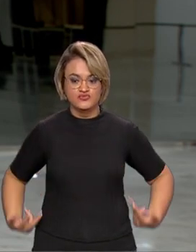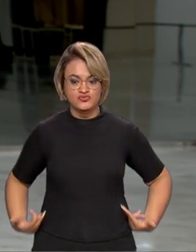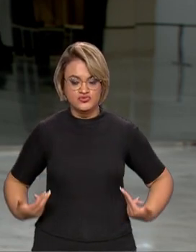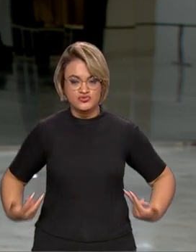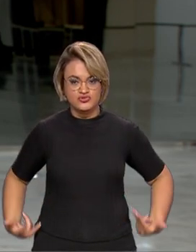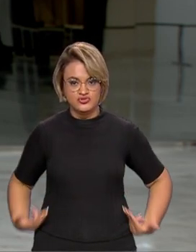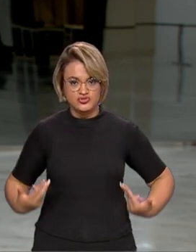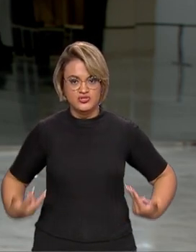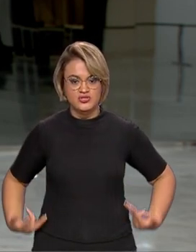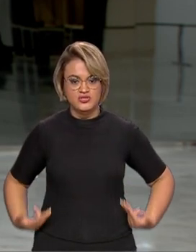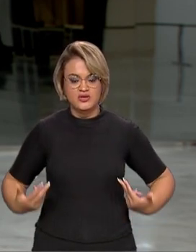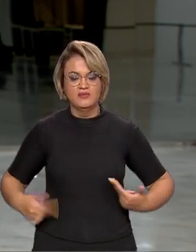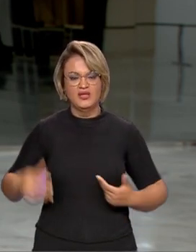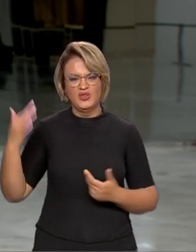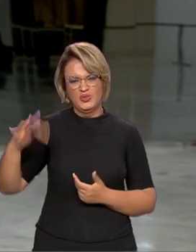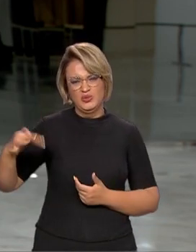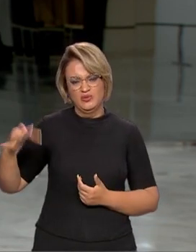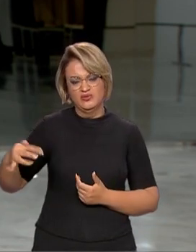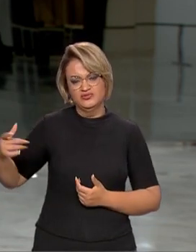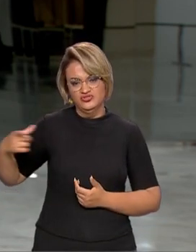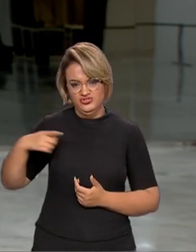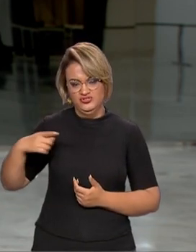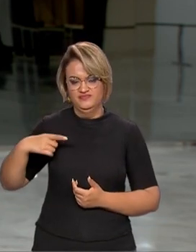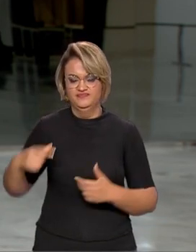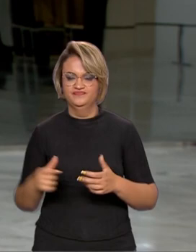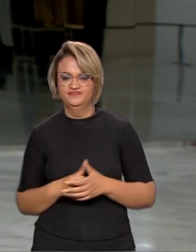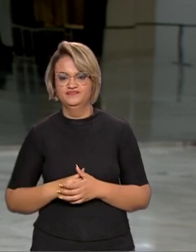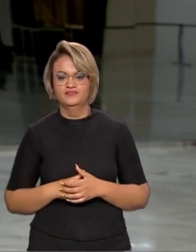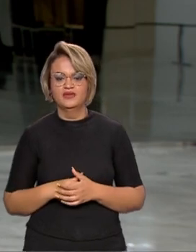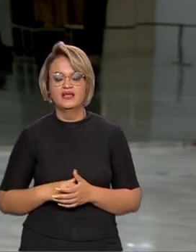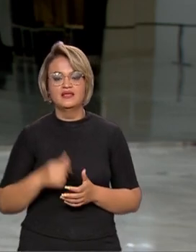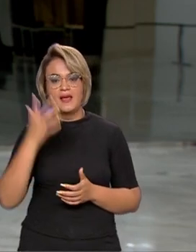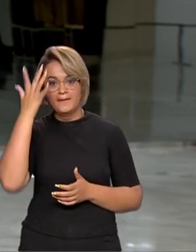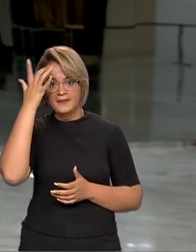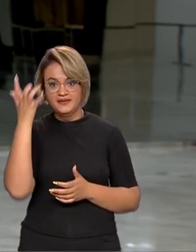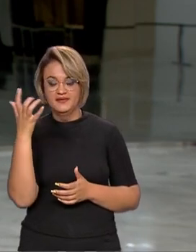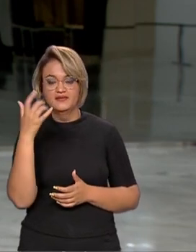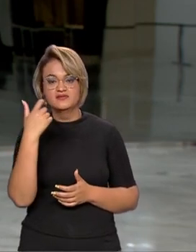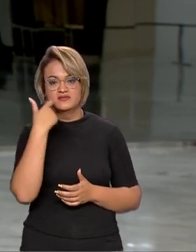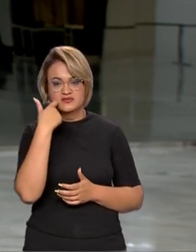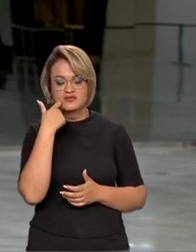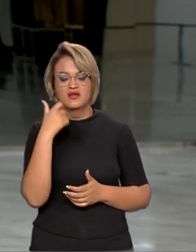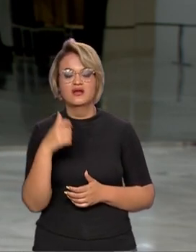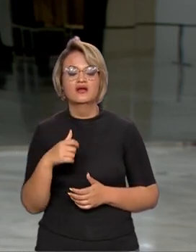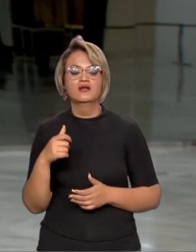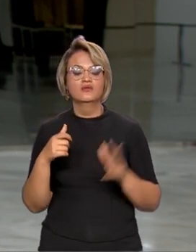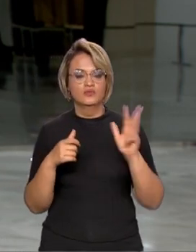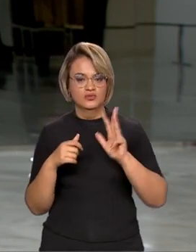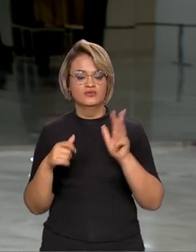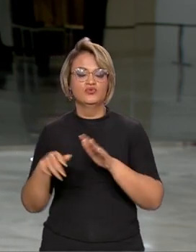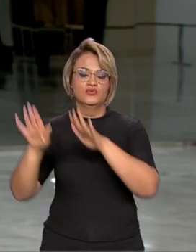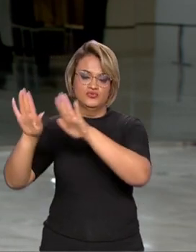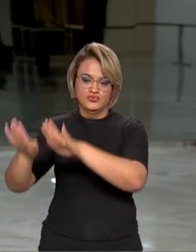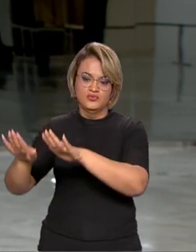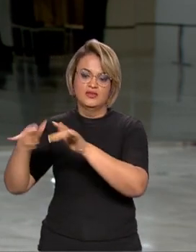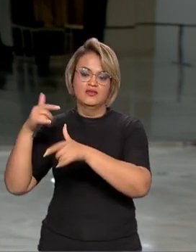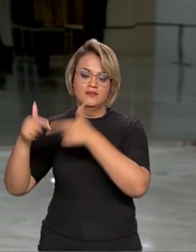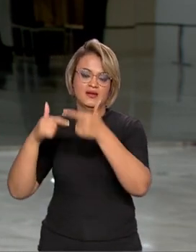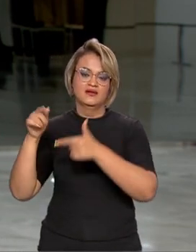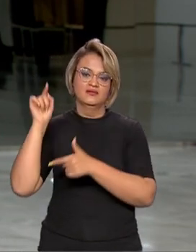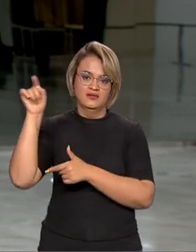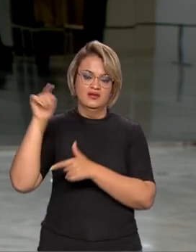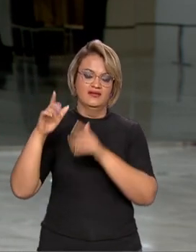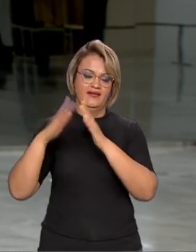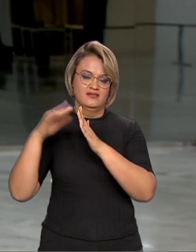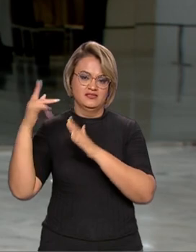procedimento para aliviar dores no quadril. E amanhã, então, sexta-feira, o presidente permanece trabalhando lá